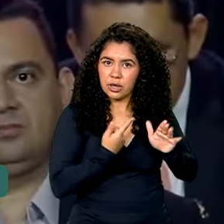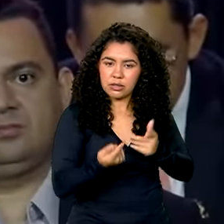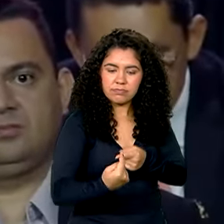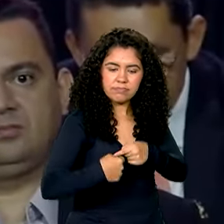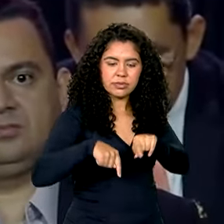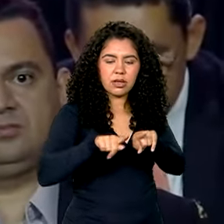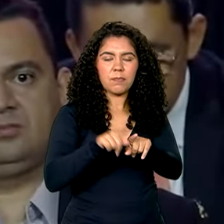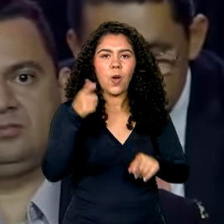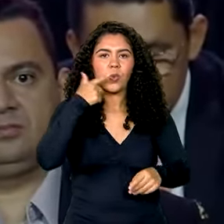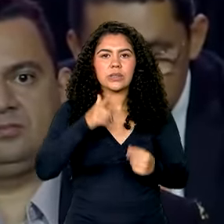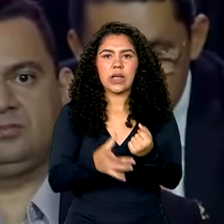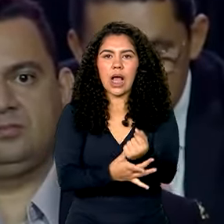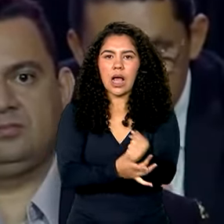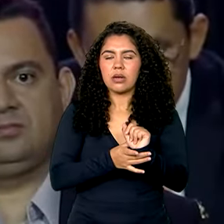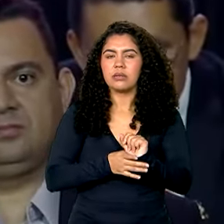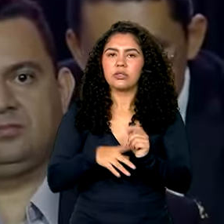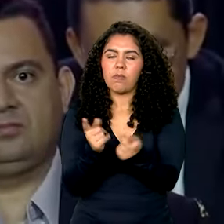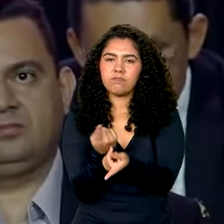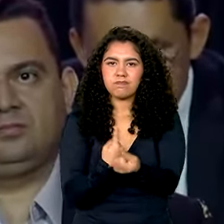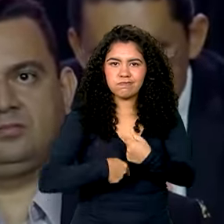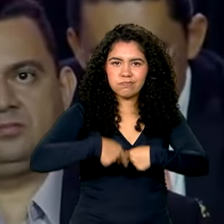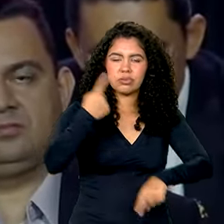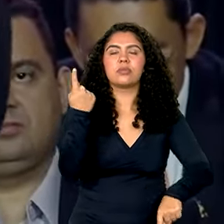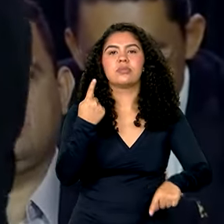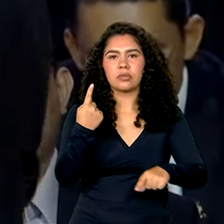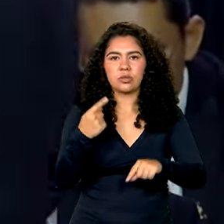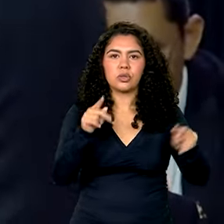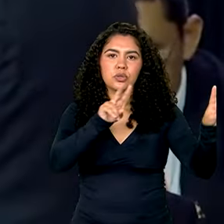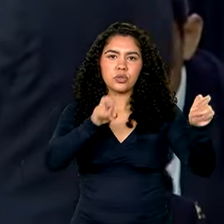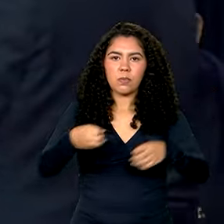poder garantir o avanço em relação a novas propostas.